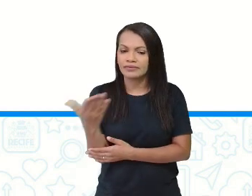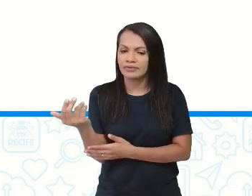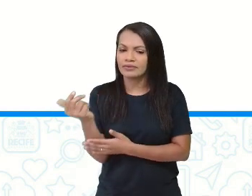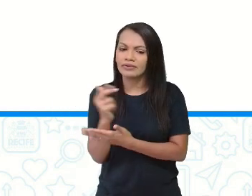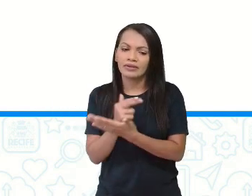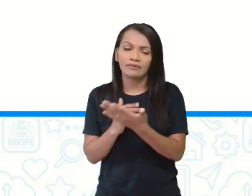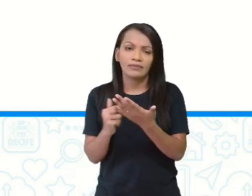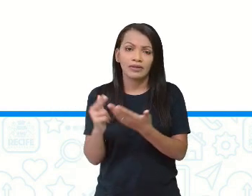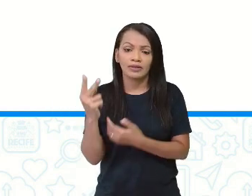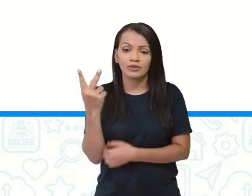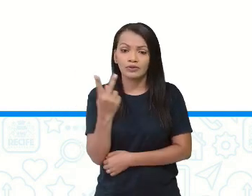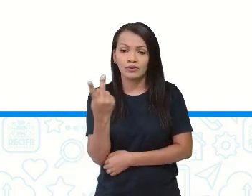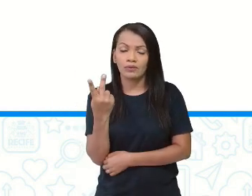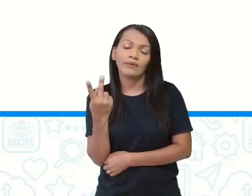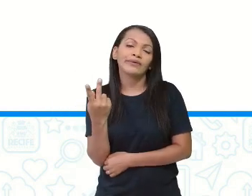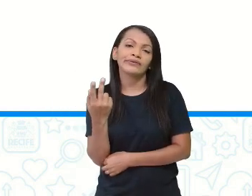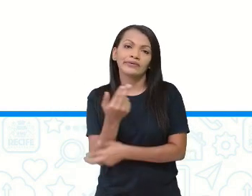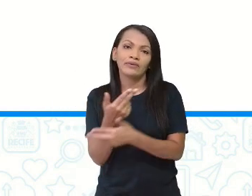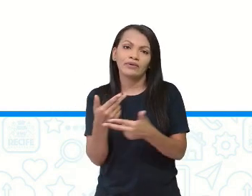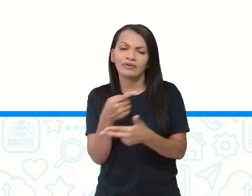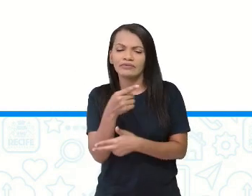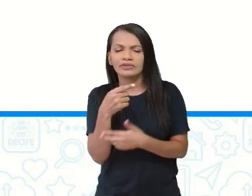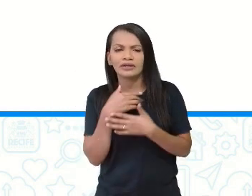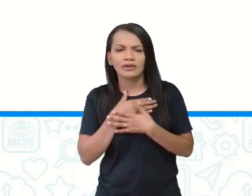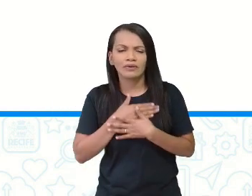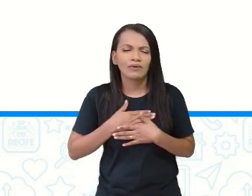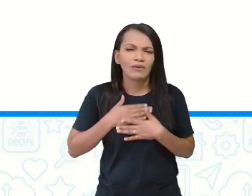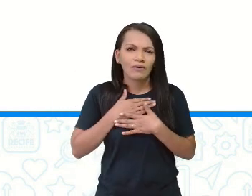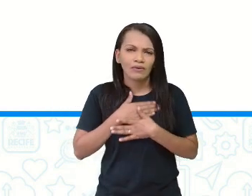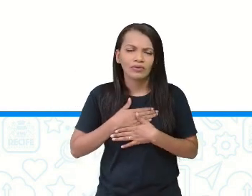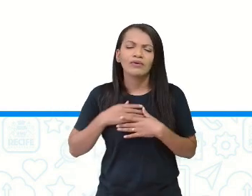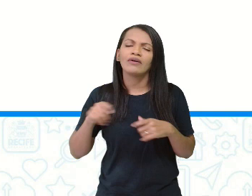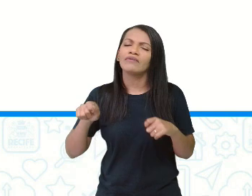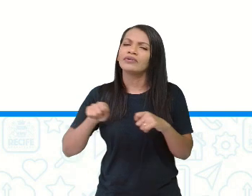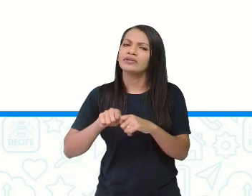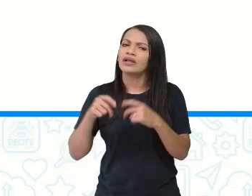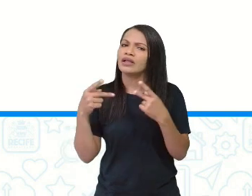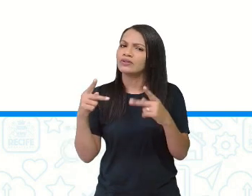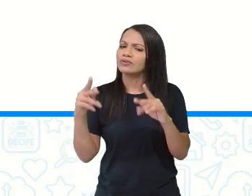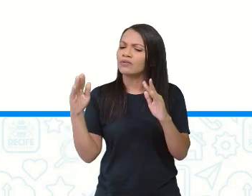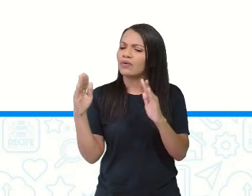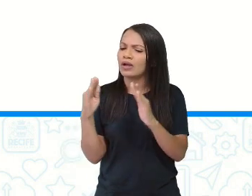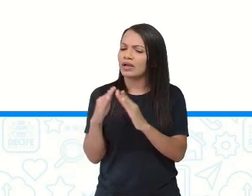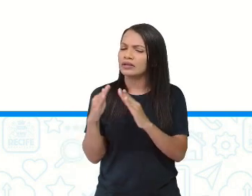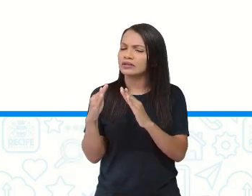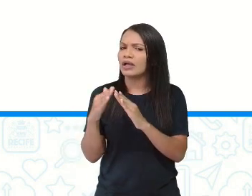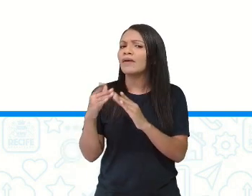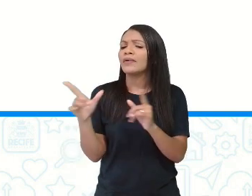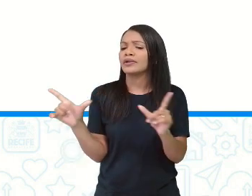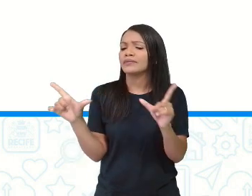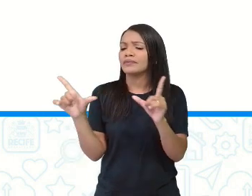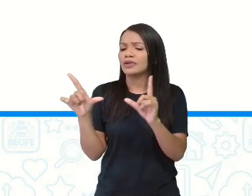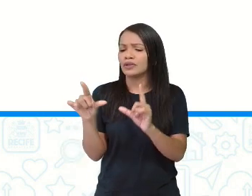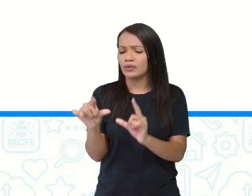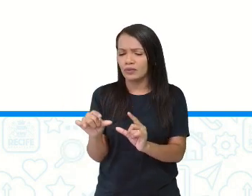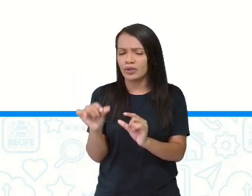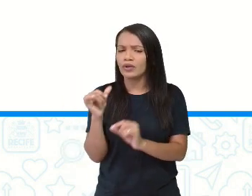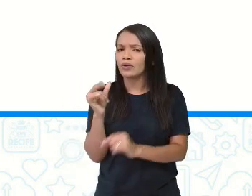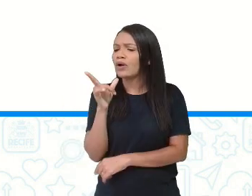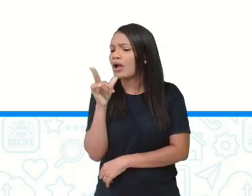duas ações que você gostou e vai adotar na sua casa para diminuir o consumo de energia